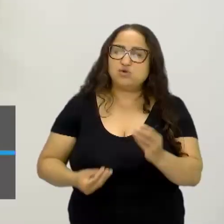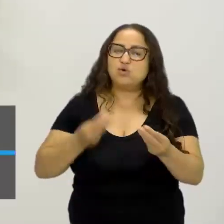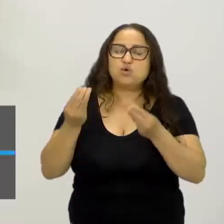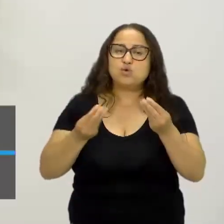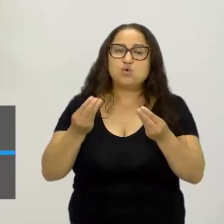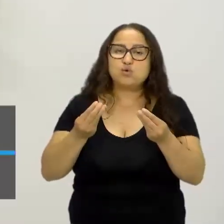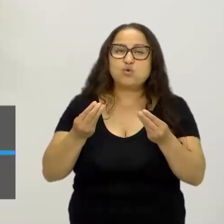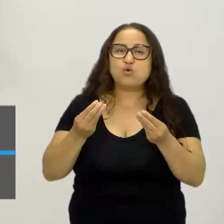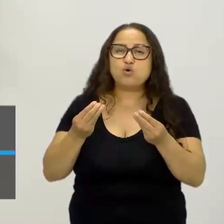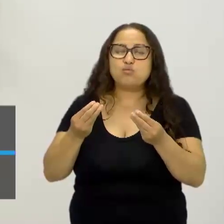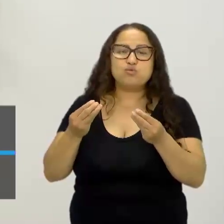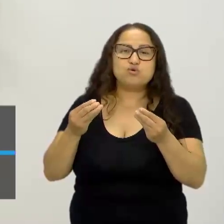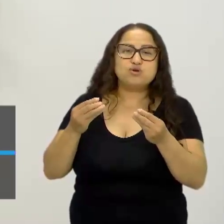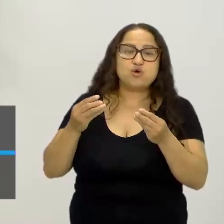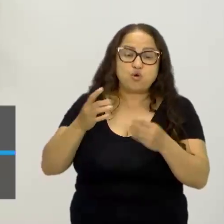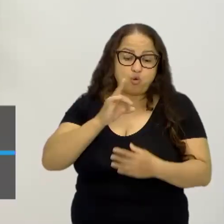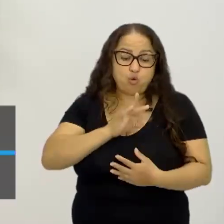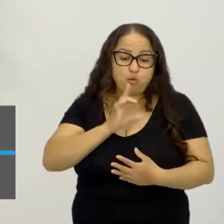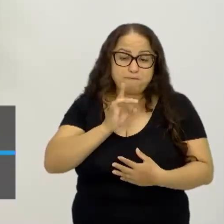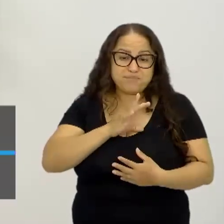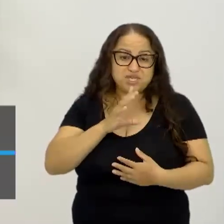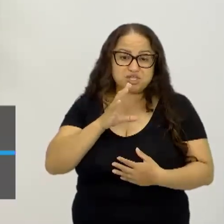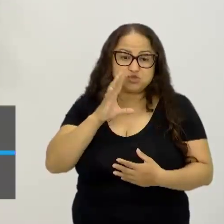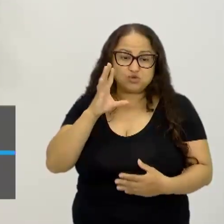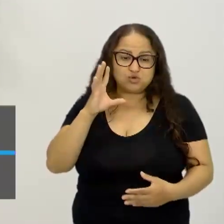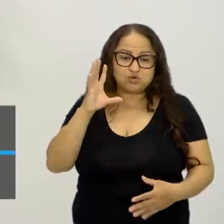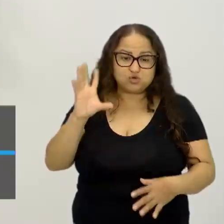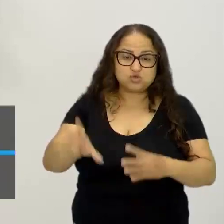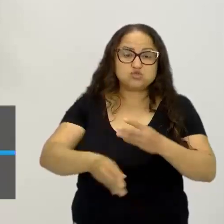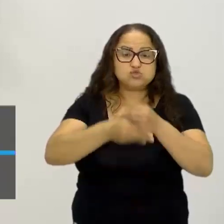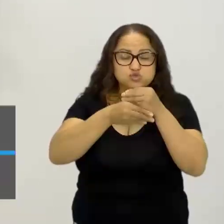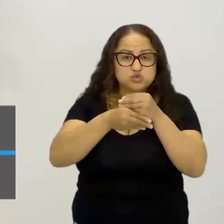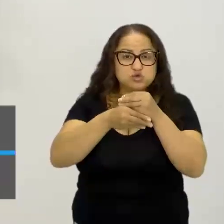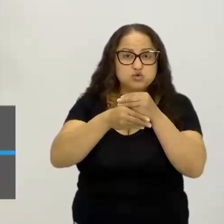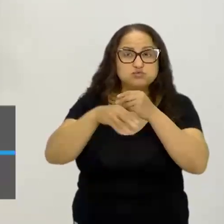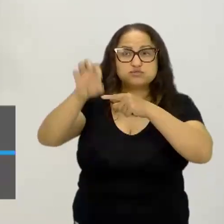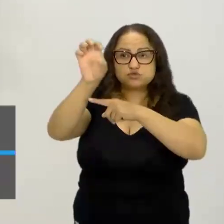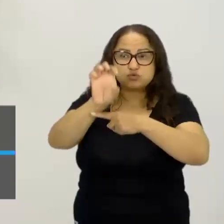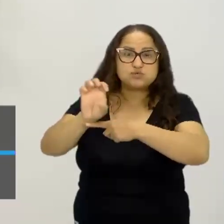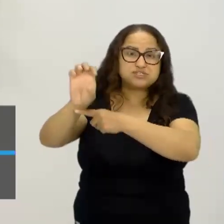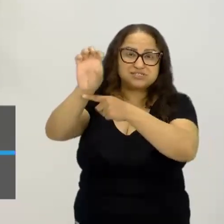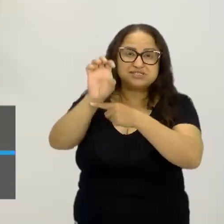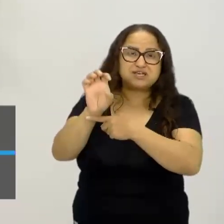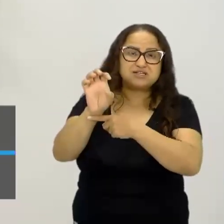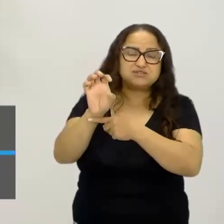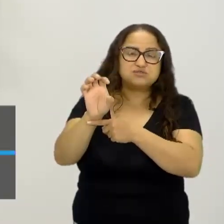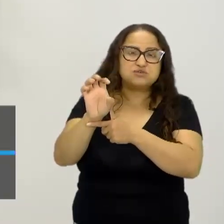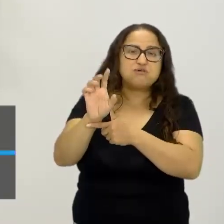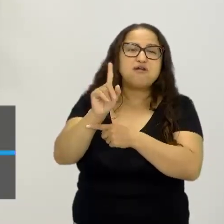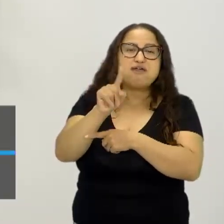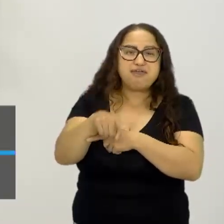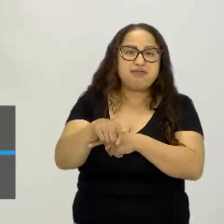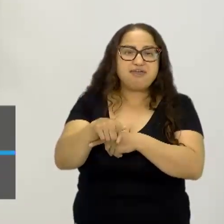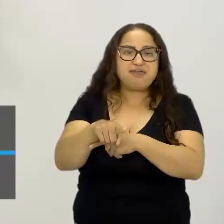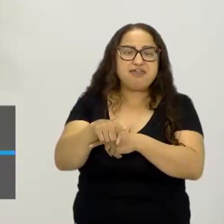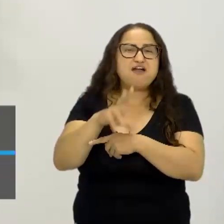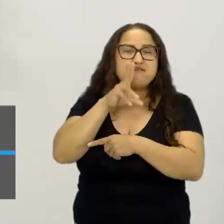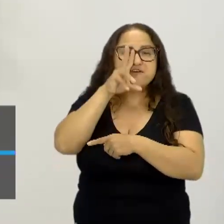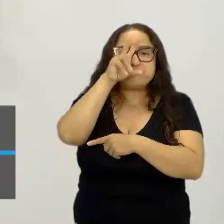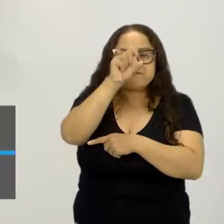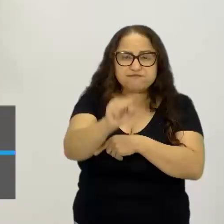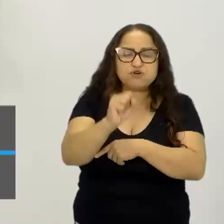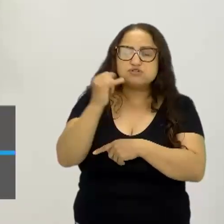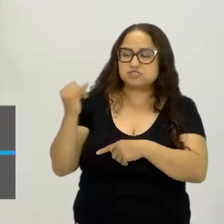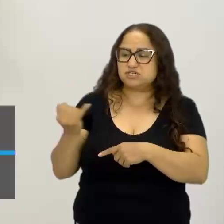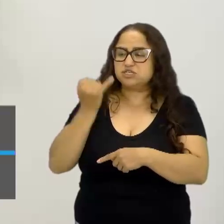por esse afeto aí do medo, eu estou lendo ali, afeto, eu me lembrei disso, como que esse afeto do medo, ele é uma força tão importante